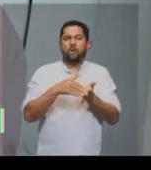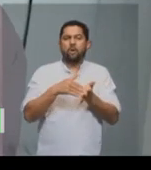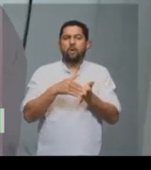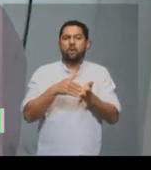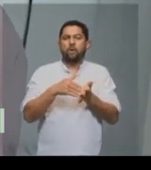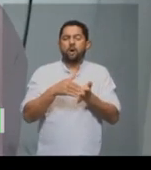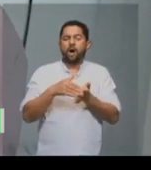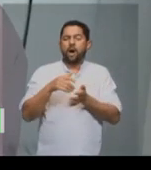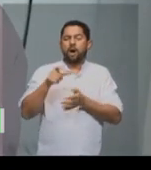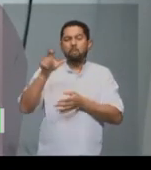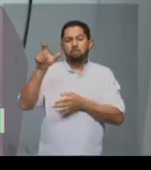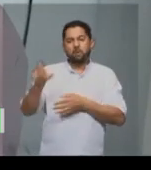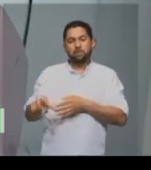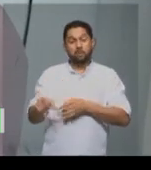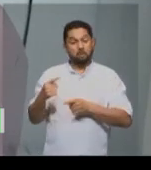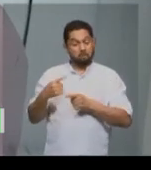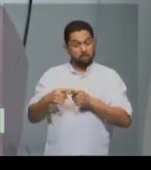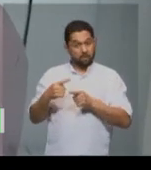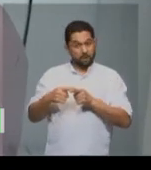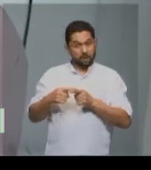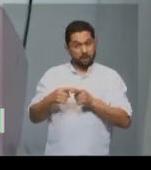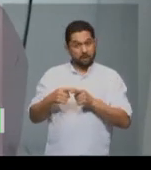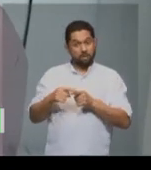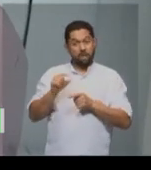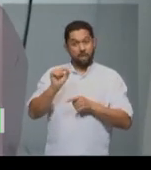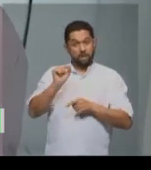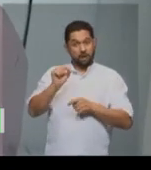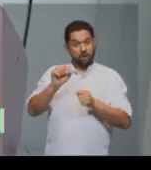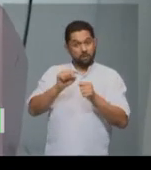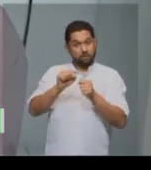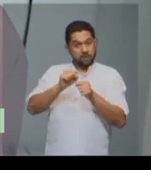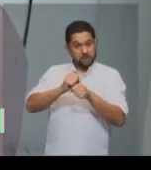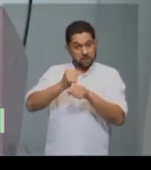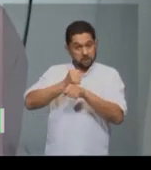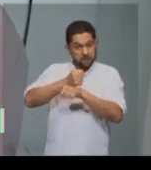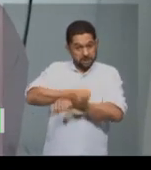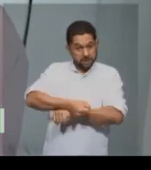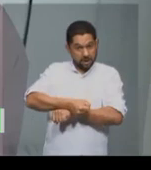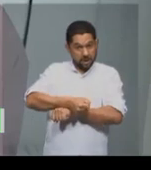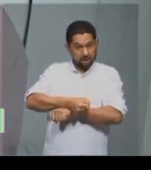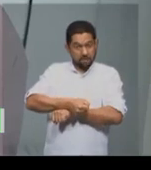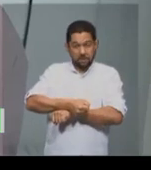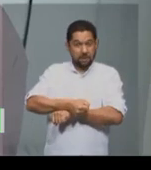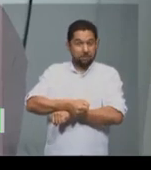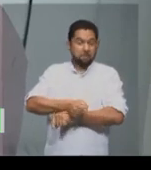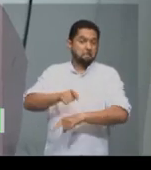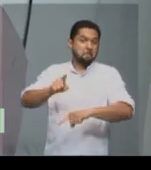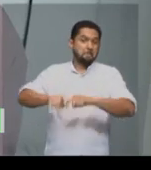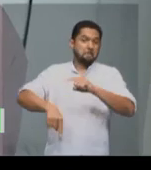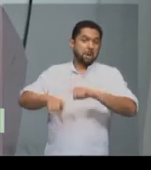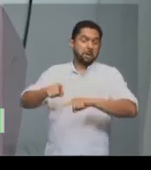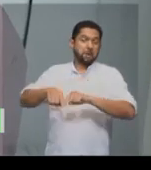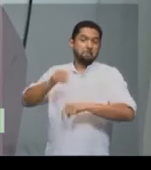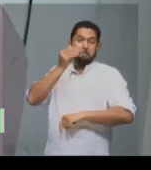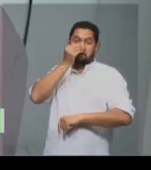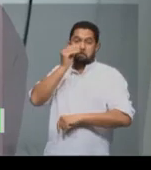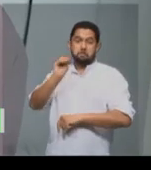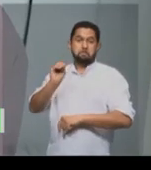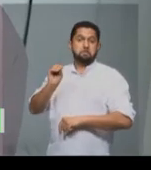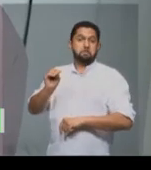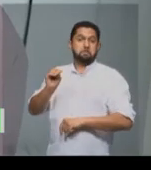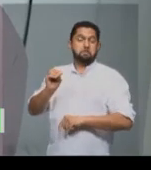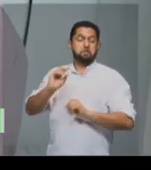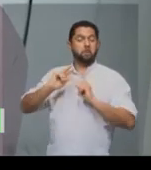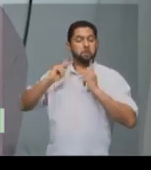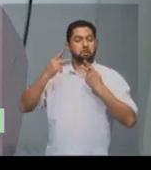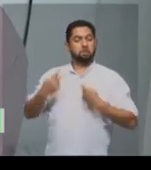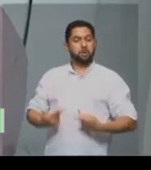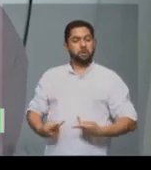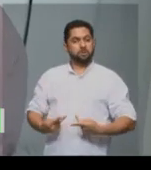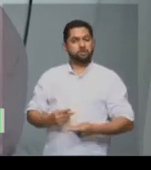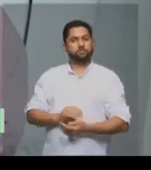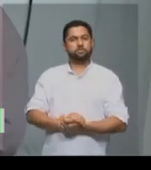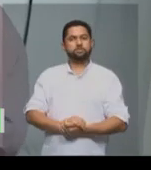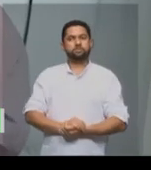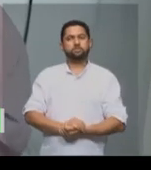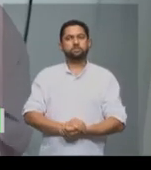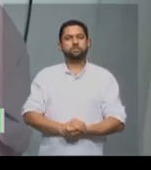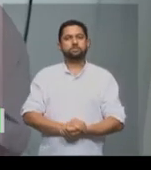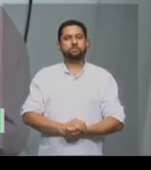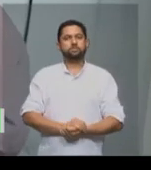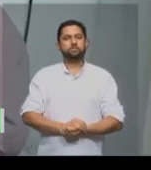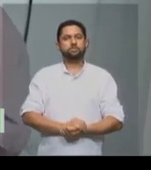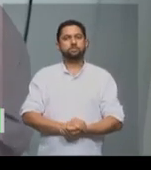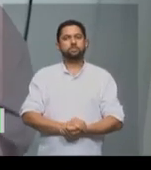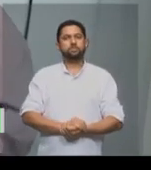porque na cabeça daquele que está escravizando, eles são mercadoria. Então, o escravizado,